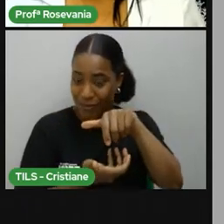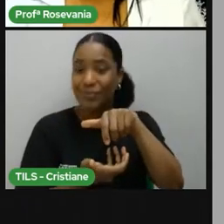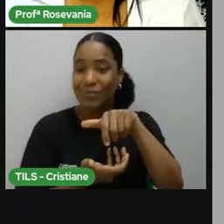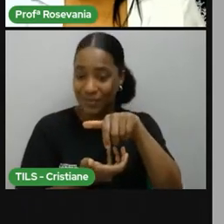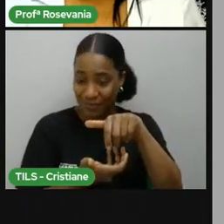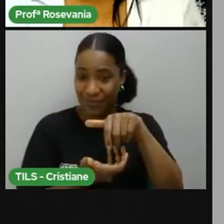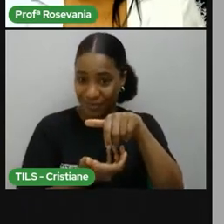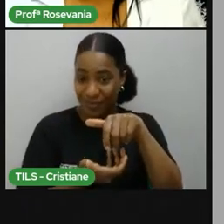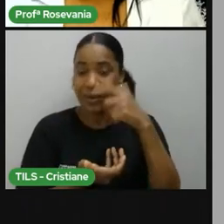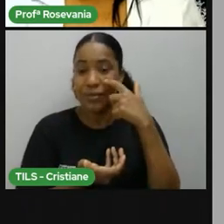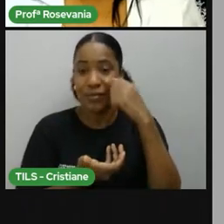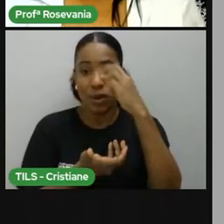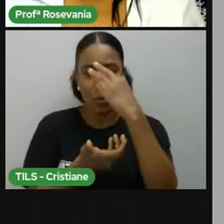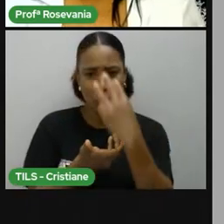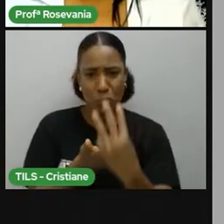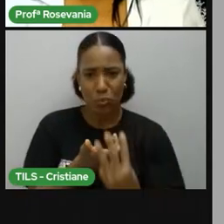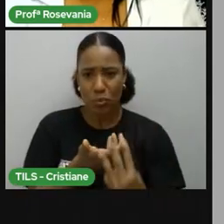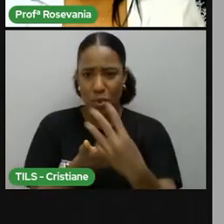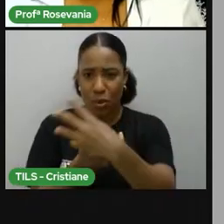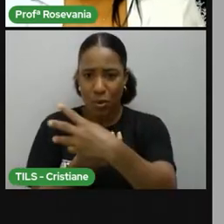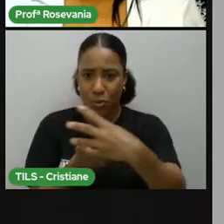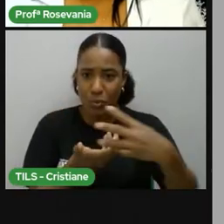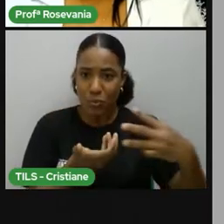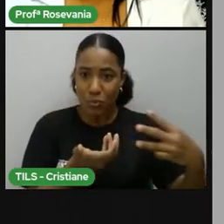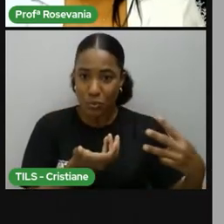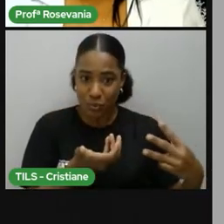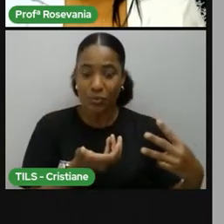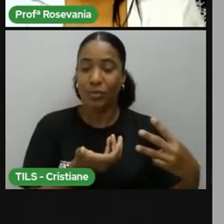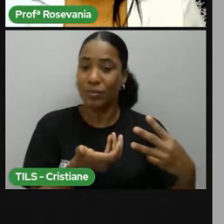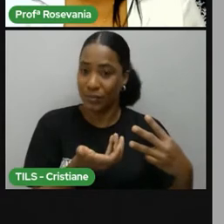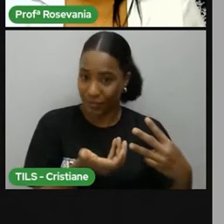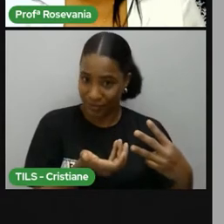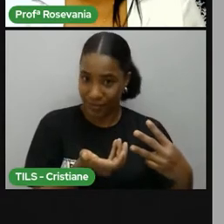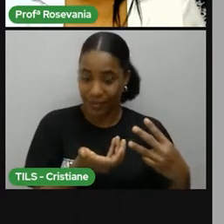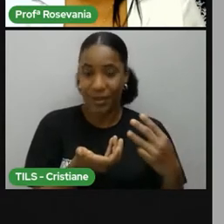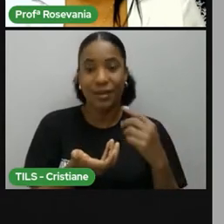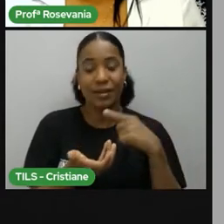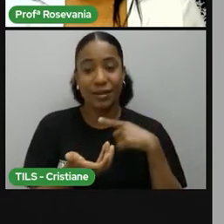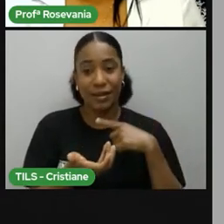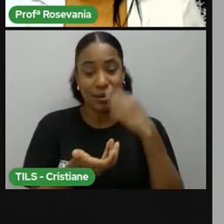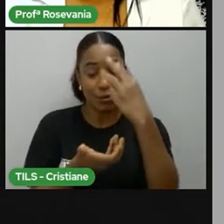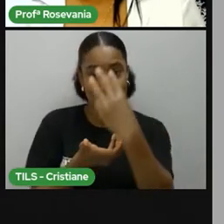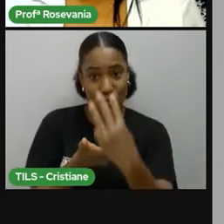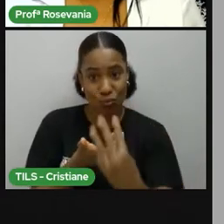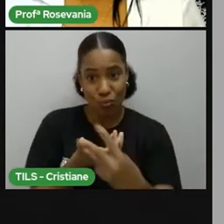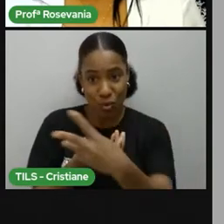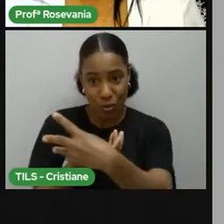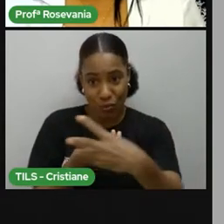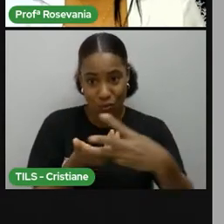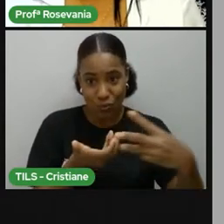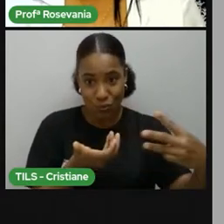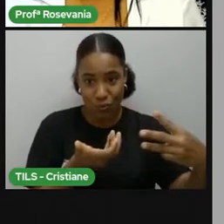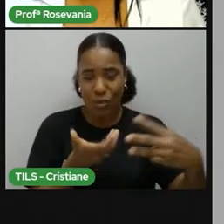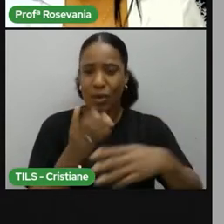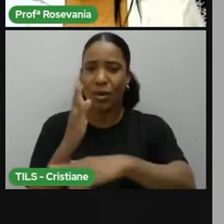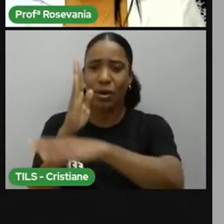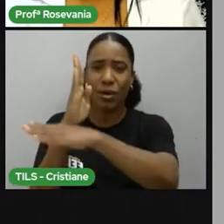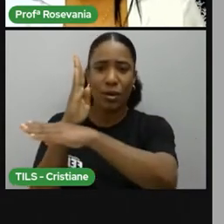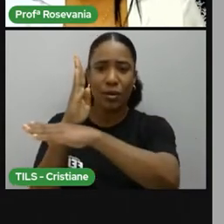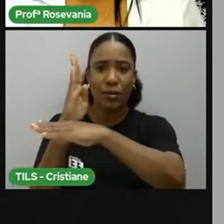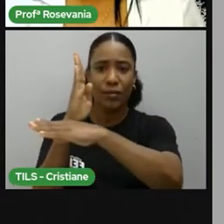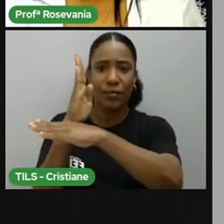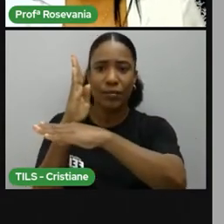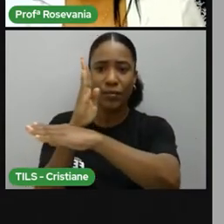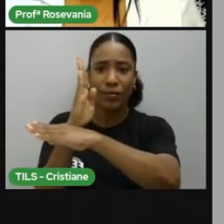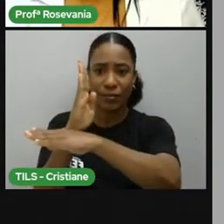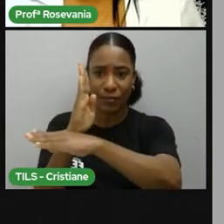quando elas se cruzam, esse pontinho aqui, onde essa linha vertical e essa linha horizontal se cruzam, a